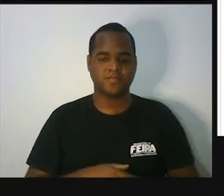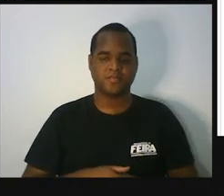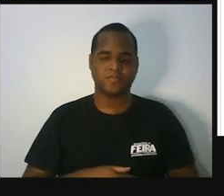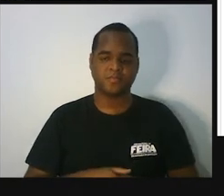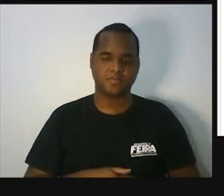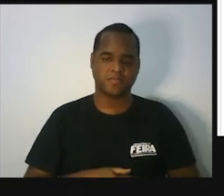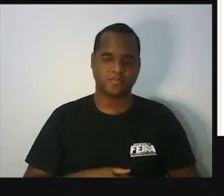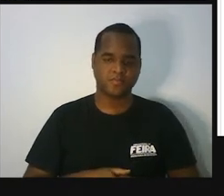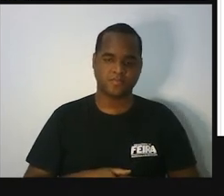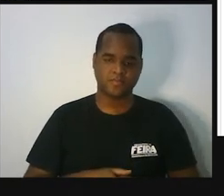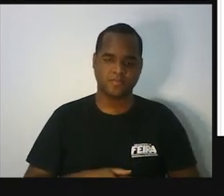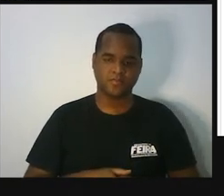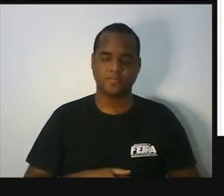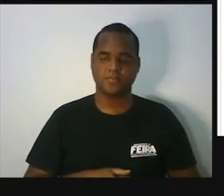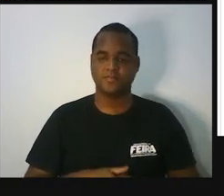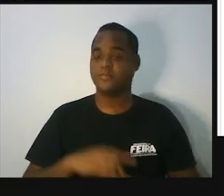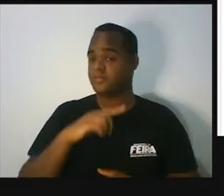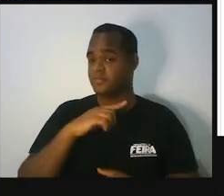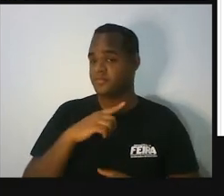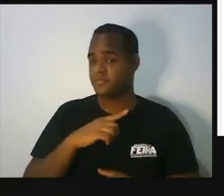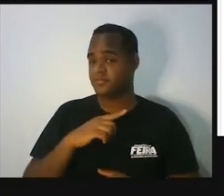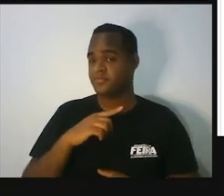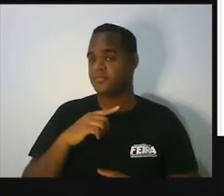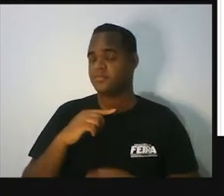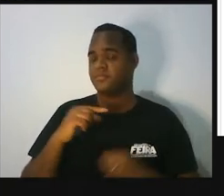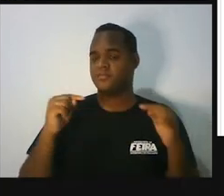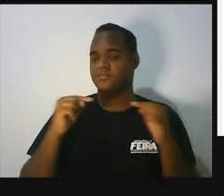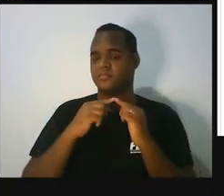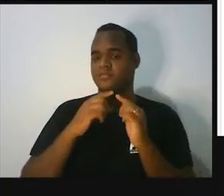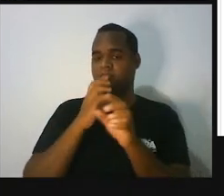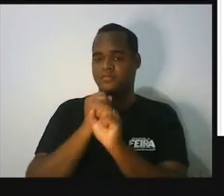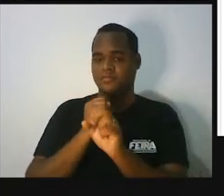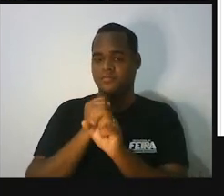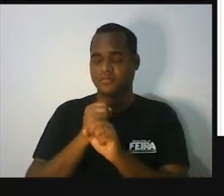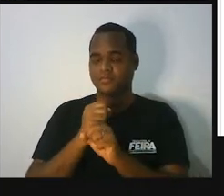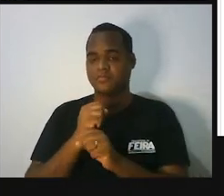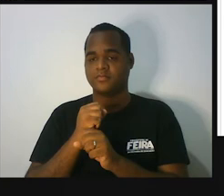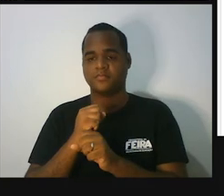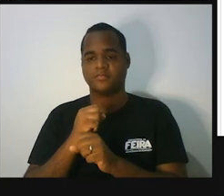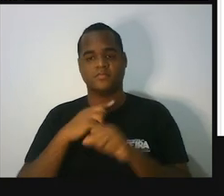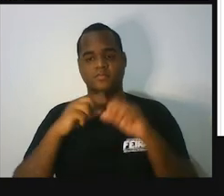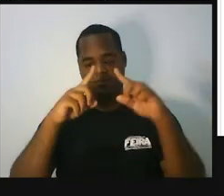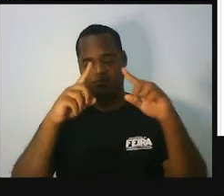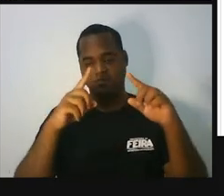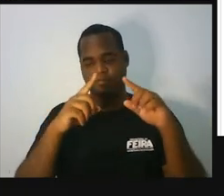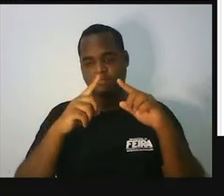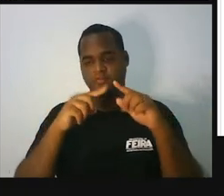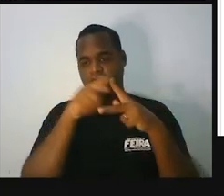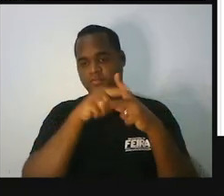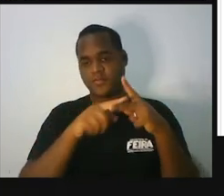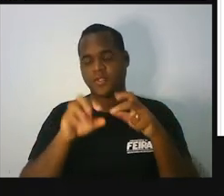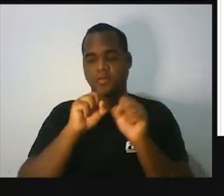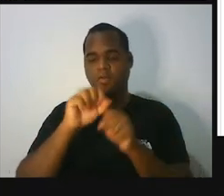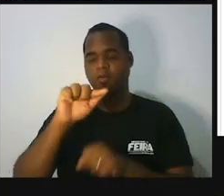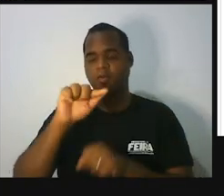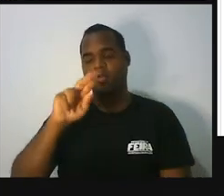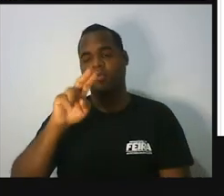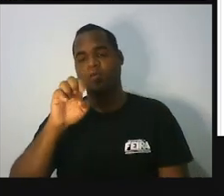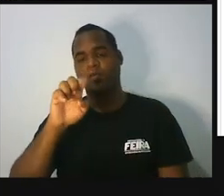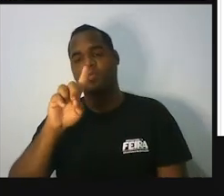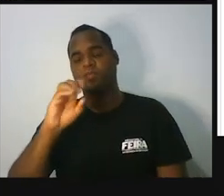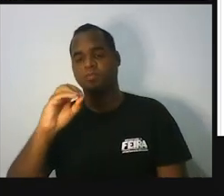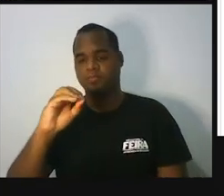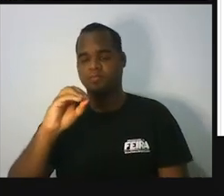graus é chamado de triângulo agudo. Então,